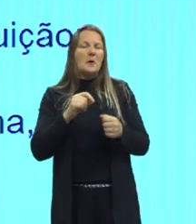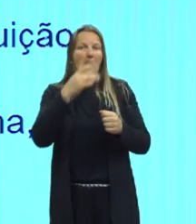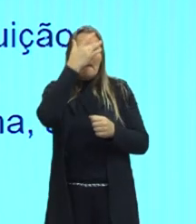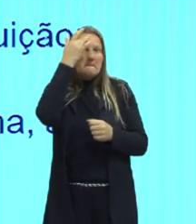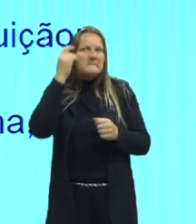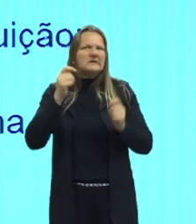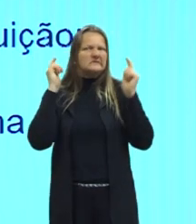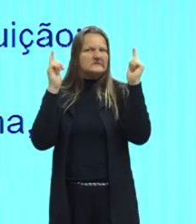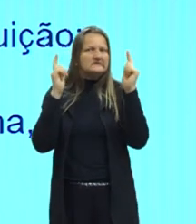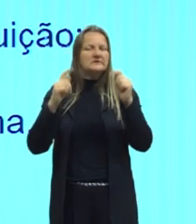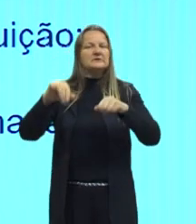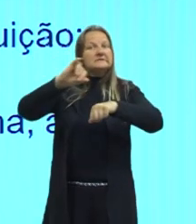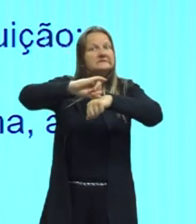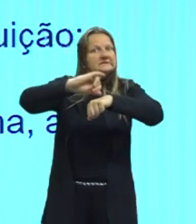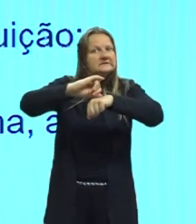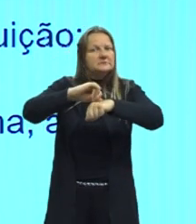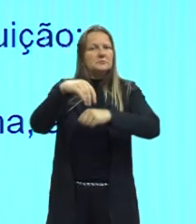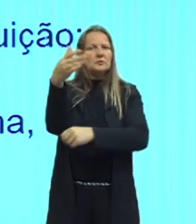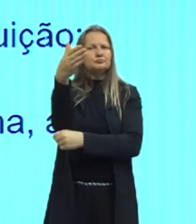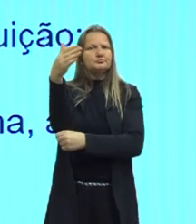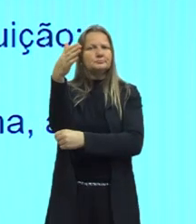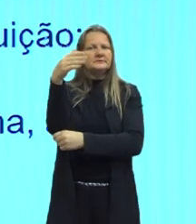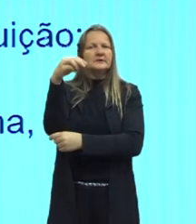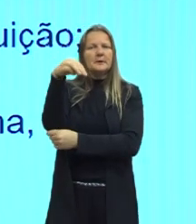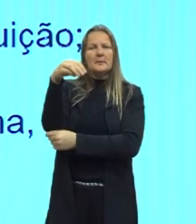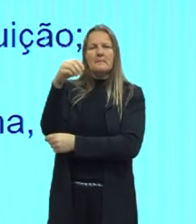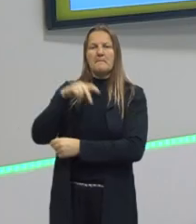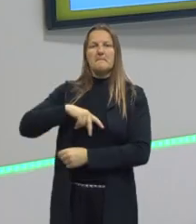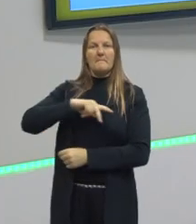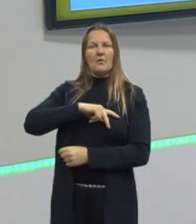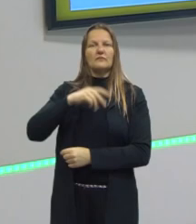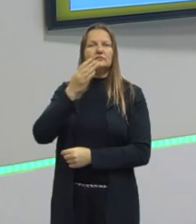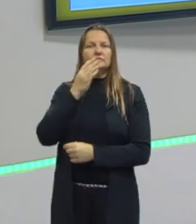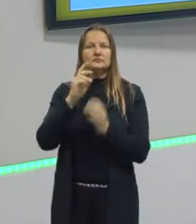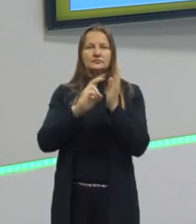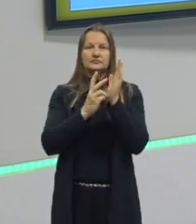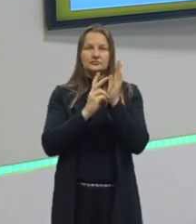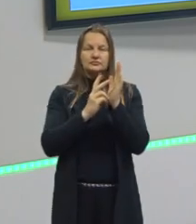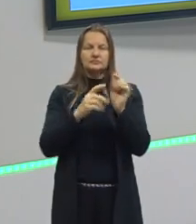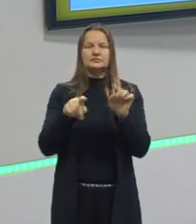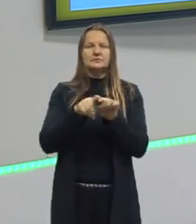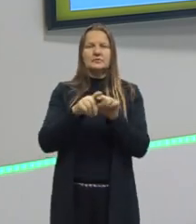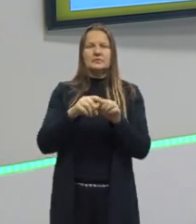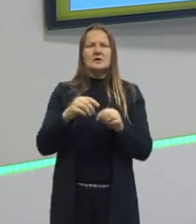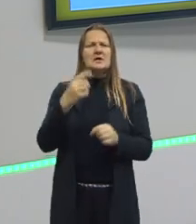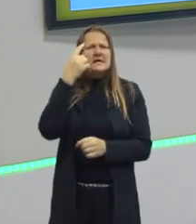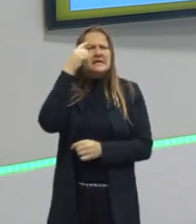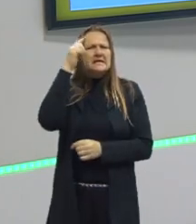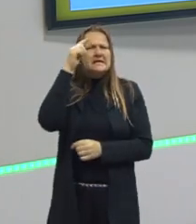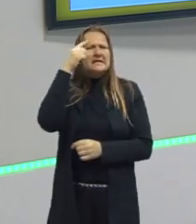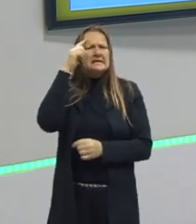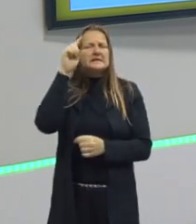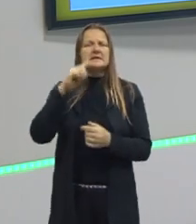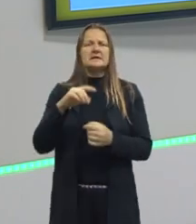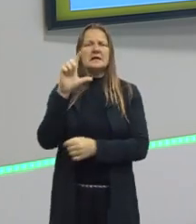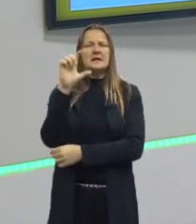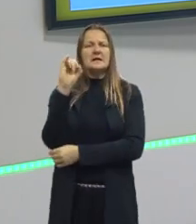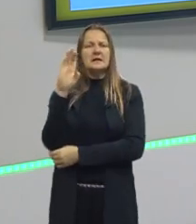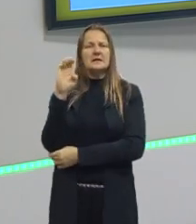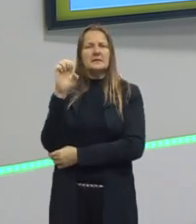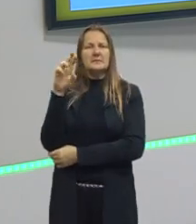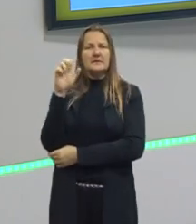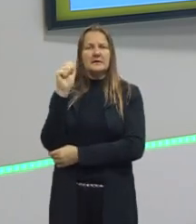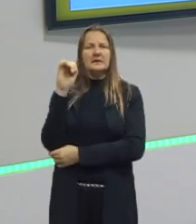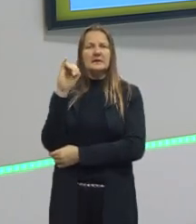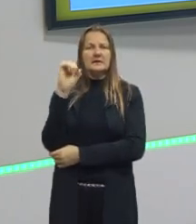Justamente essas ideias liberais, elas estão ligadas na condição